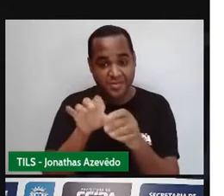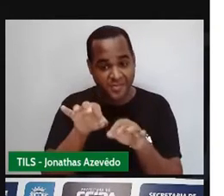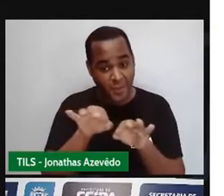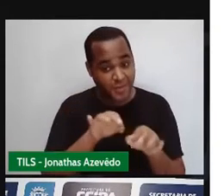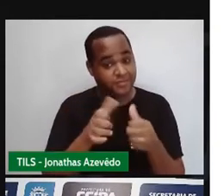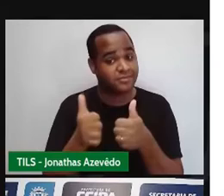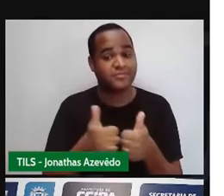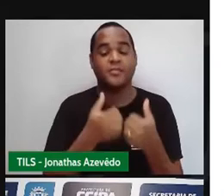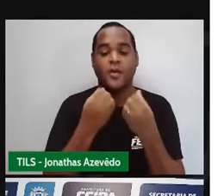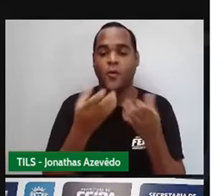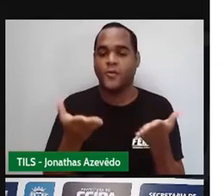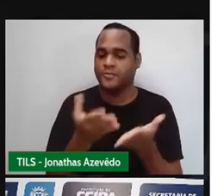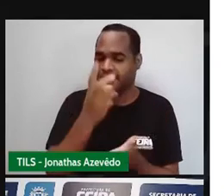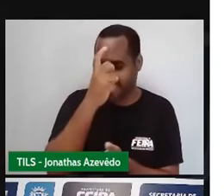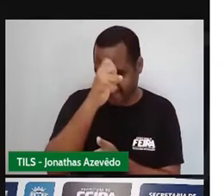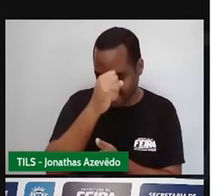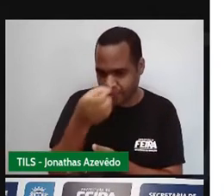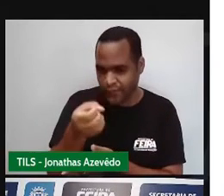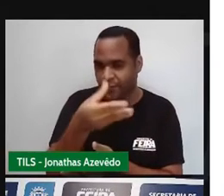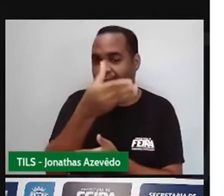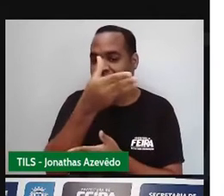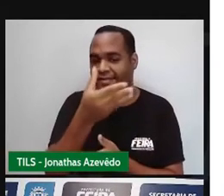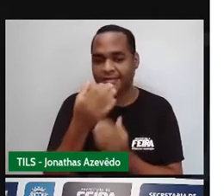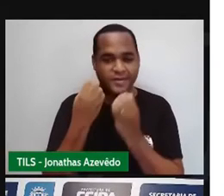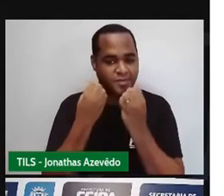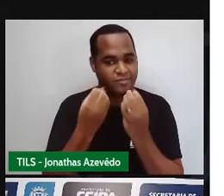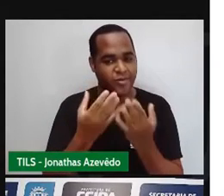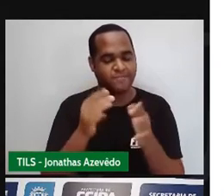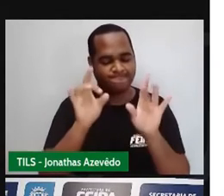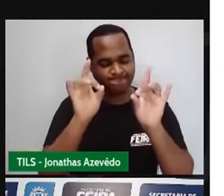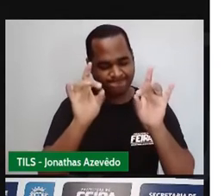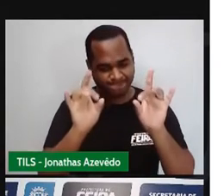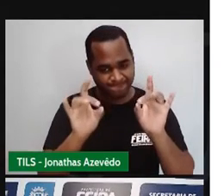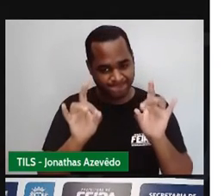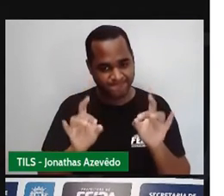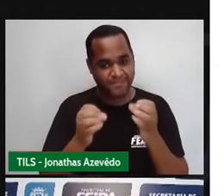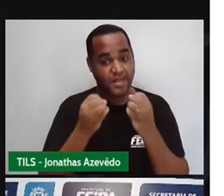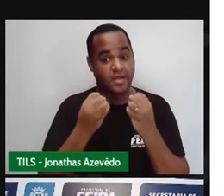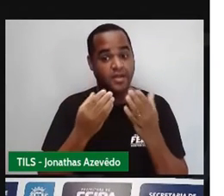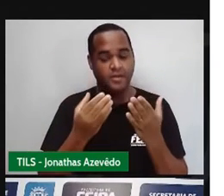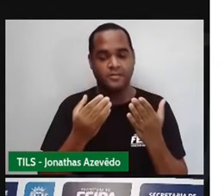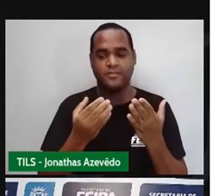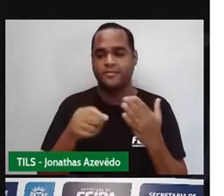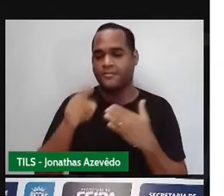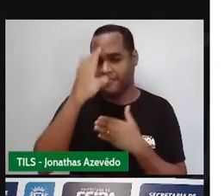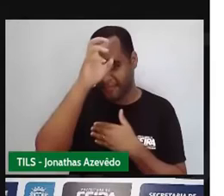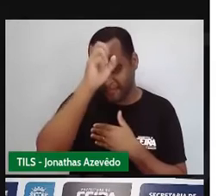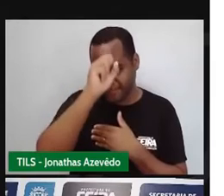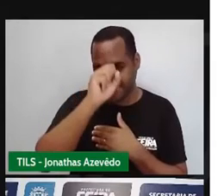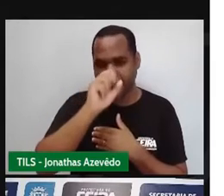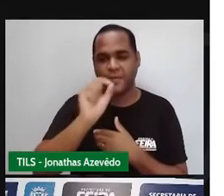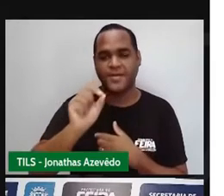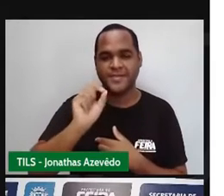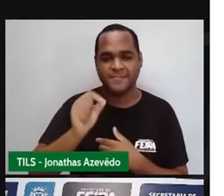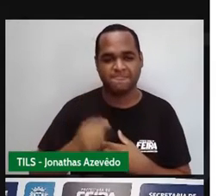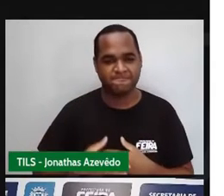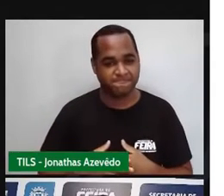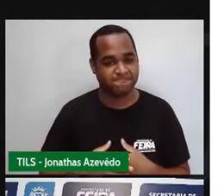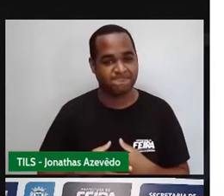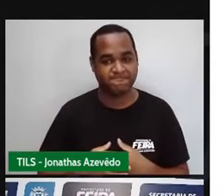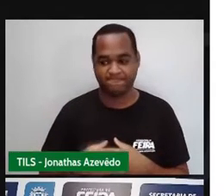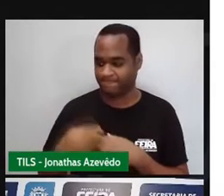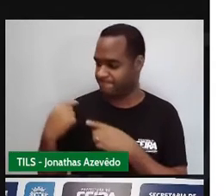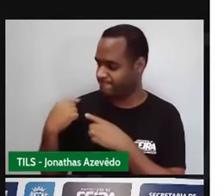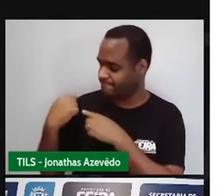Tem coisa nova para a gente aprender e isso vai ser muito bom, vai ser bacana. E o que é que a gente vai aprender? Bom, a gente já vem aí em uma